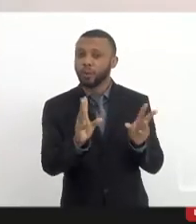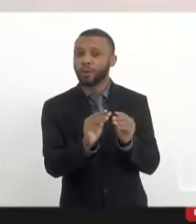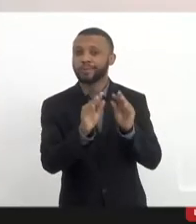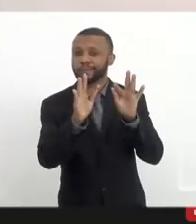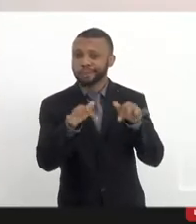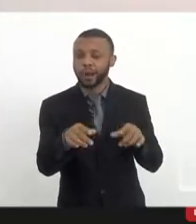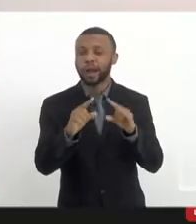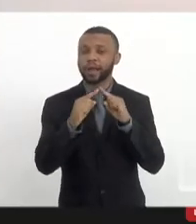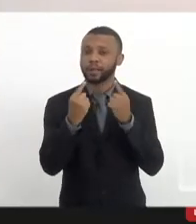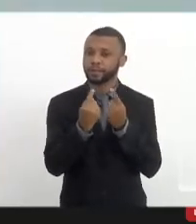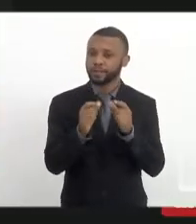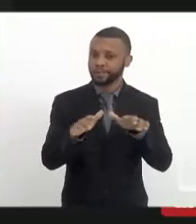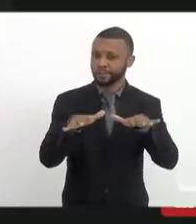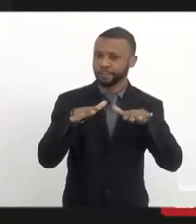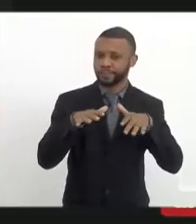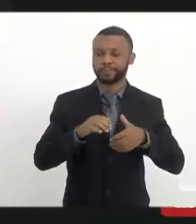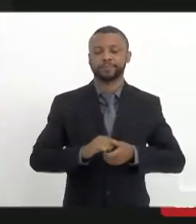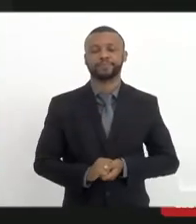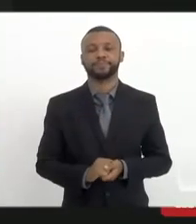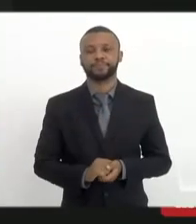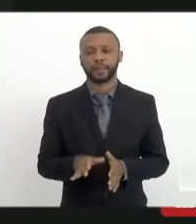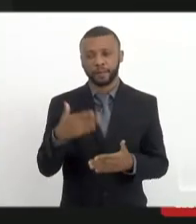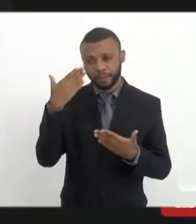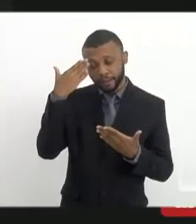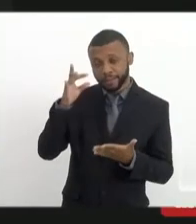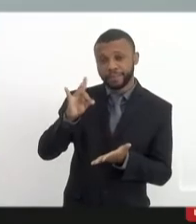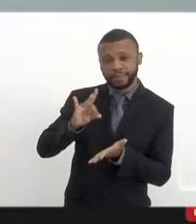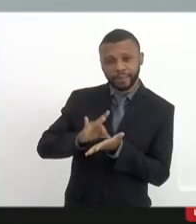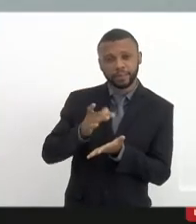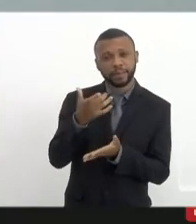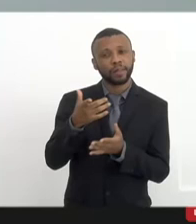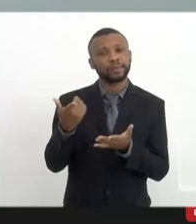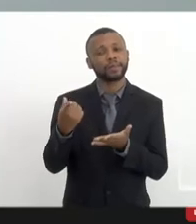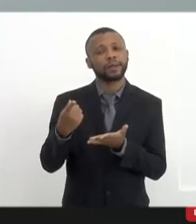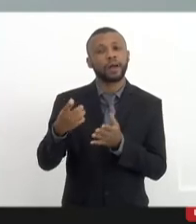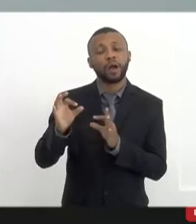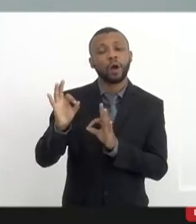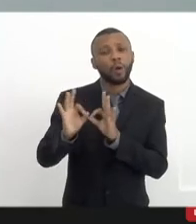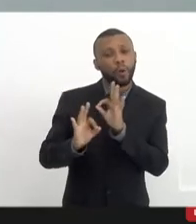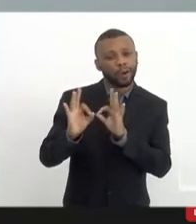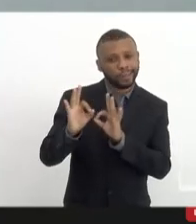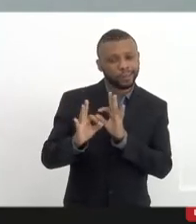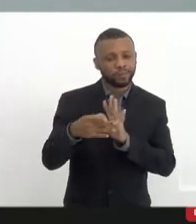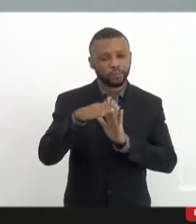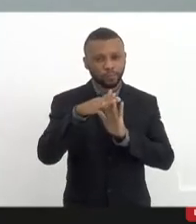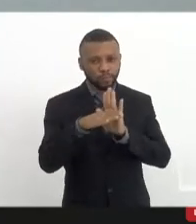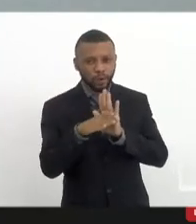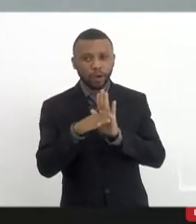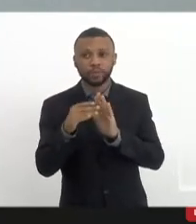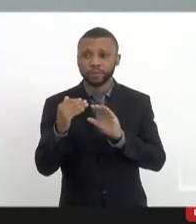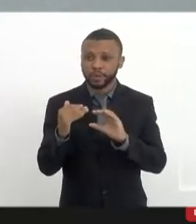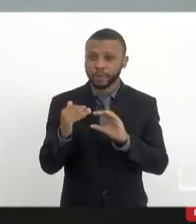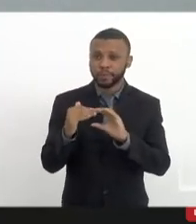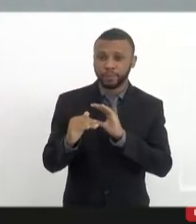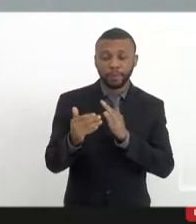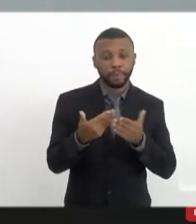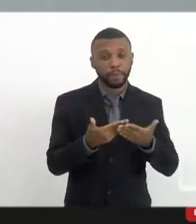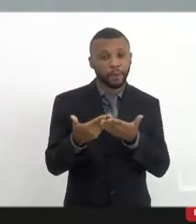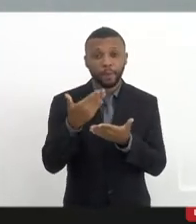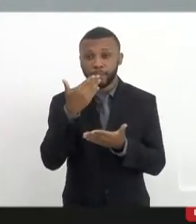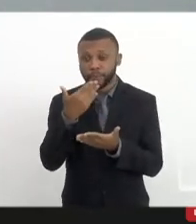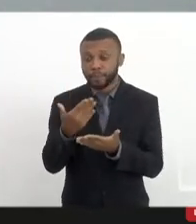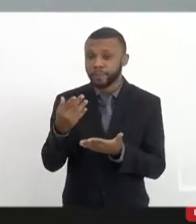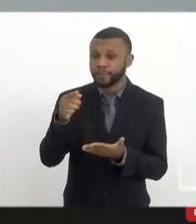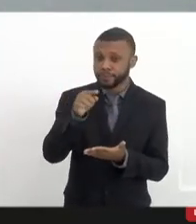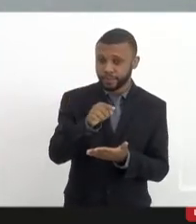audiência pública. Obrigado. Na verdade, eu vou fazer aqui uma sistematização dos encaminhamentos, Dani, e pedir para você e a Mônica fazerem as